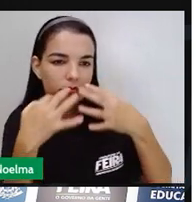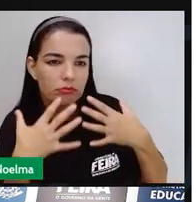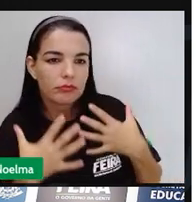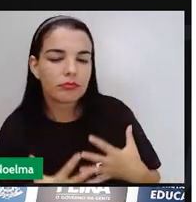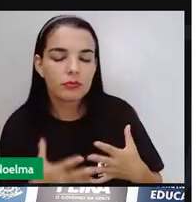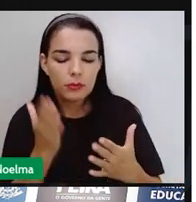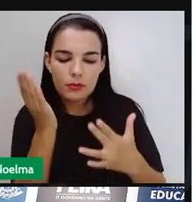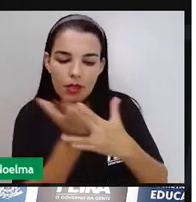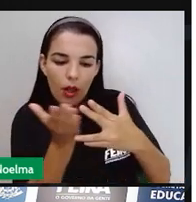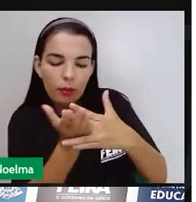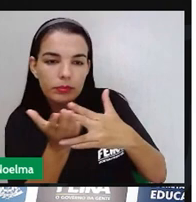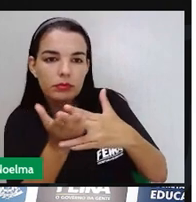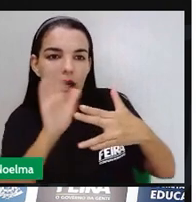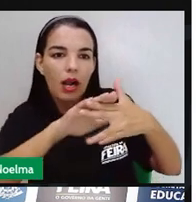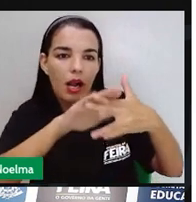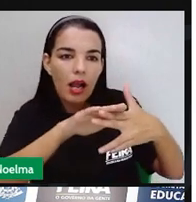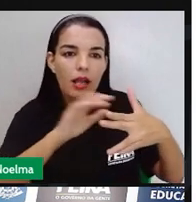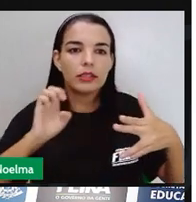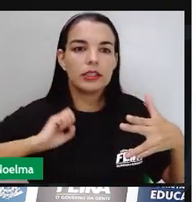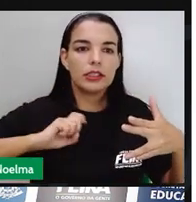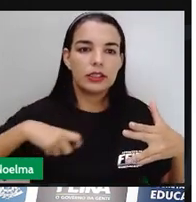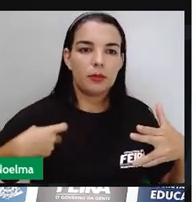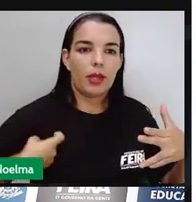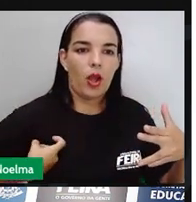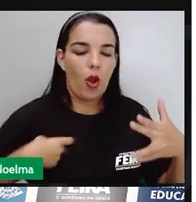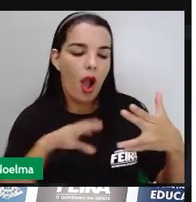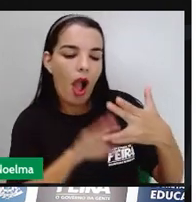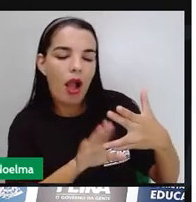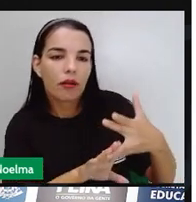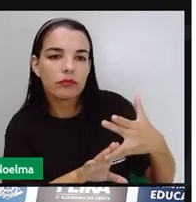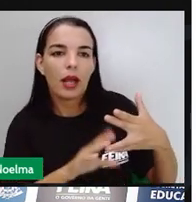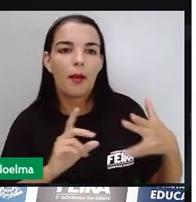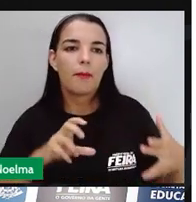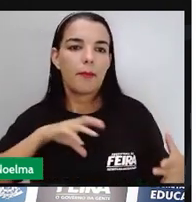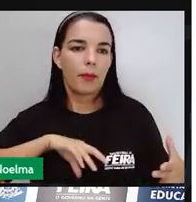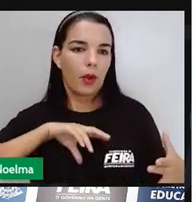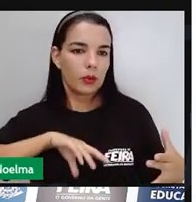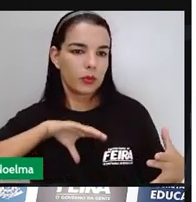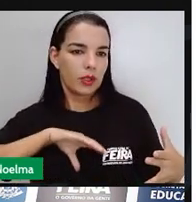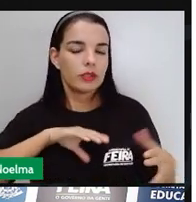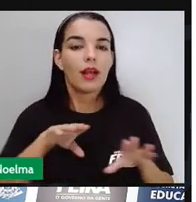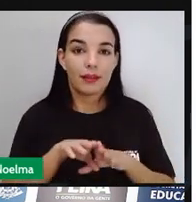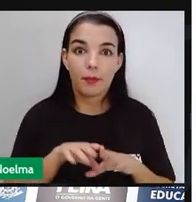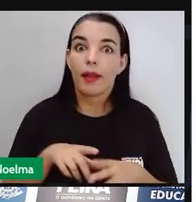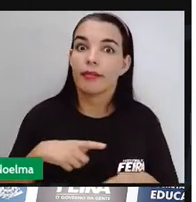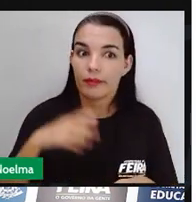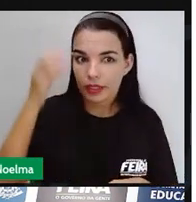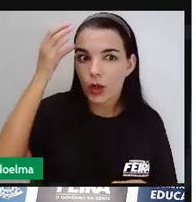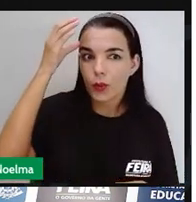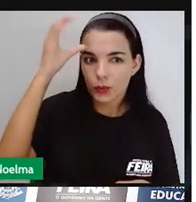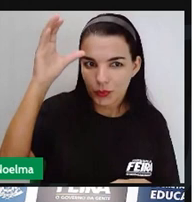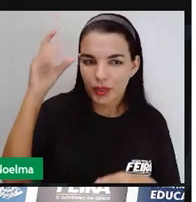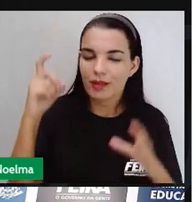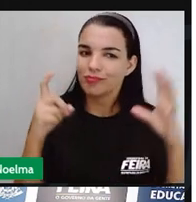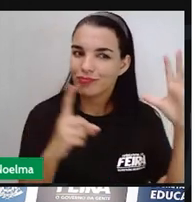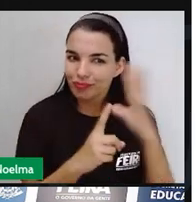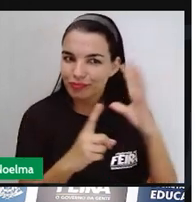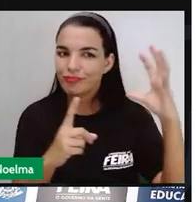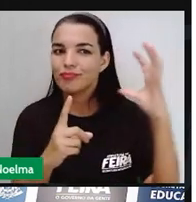uma parte era dos espanhóis, outra parte eram dos portugueses. Eles também trouxeram aí as suas culturas, né?